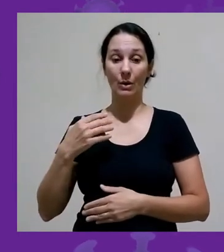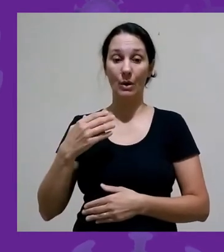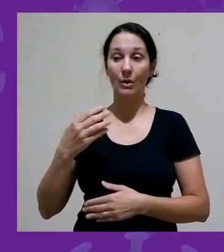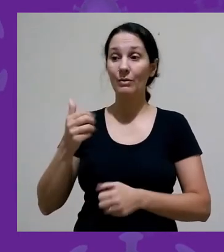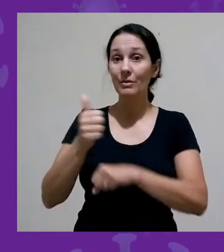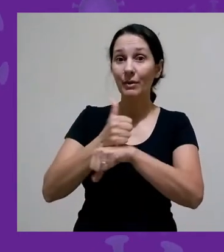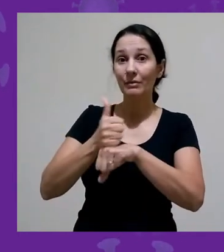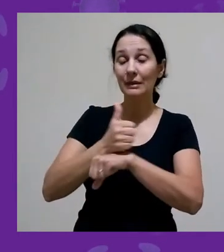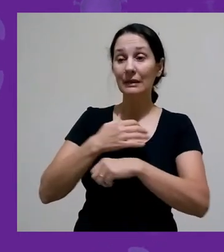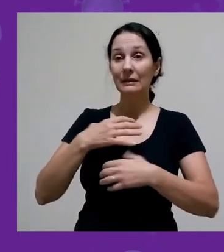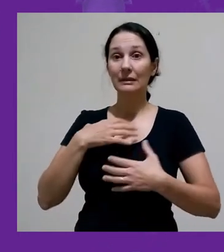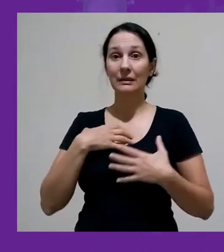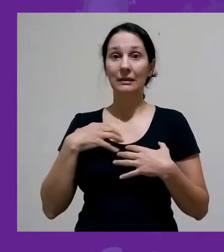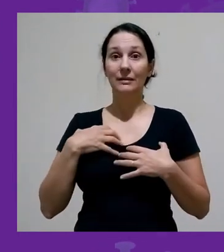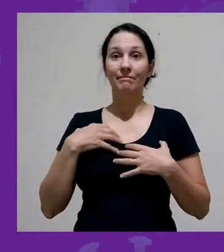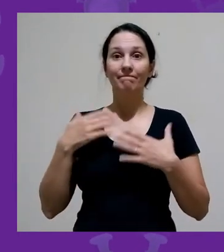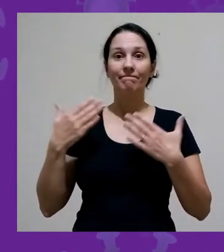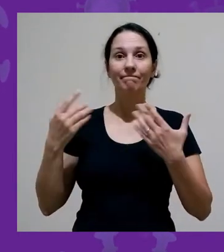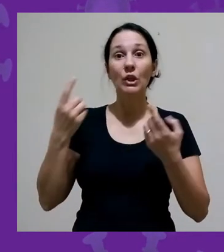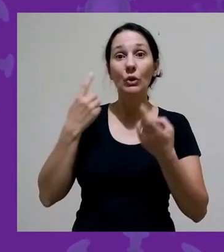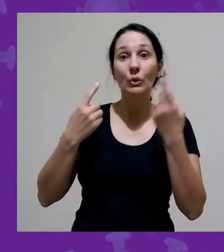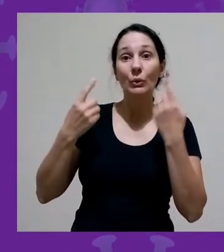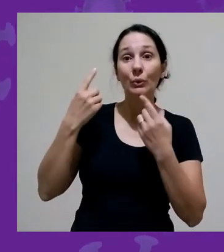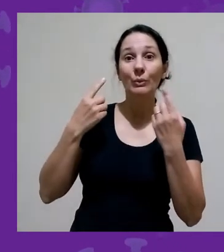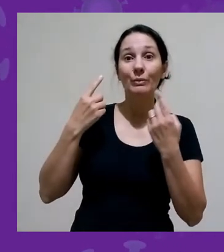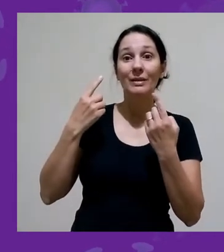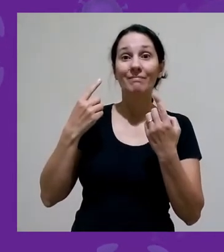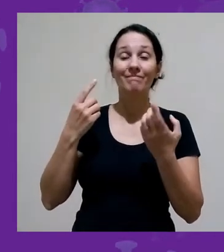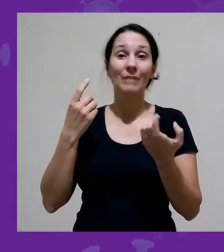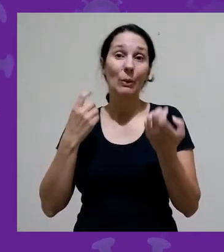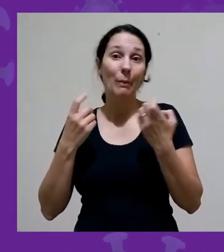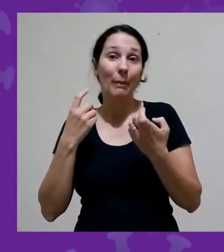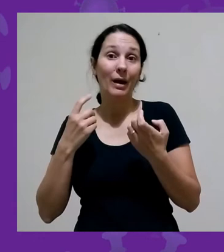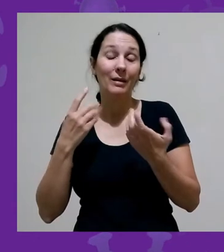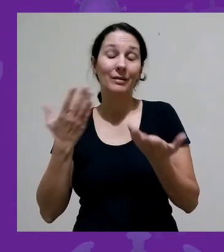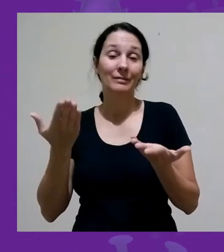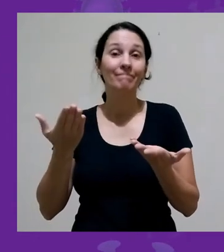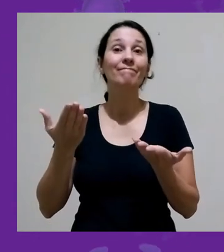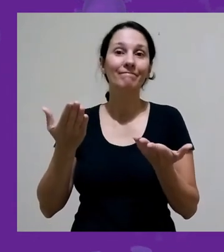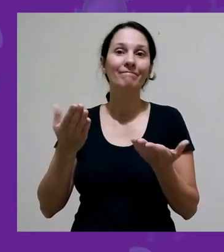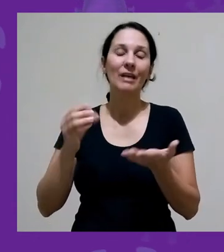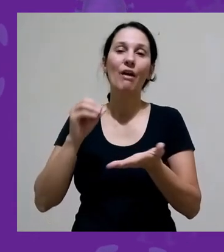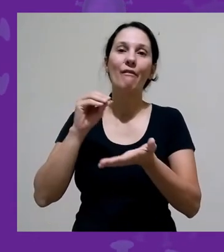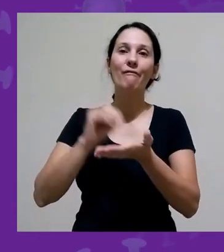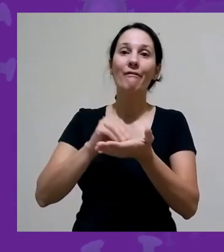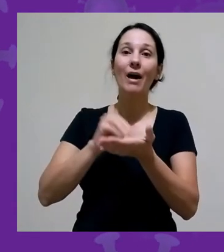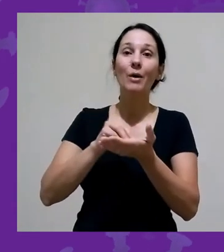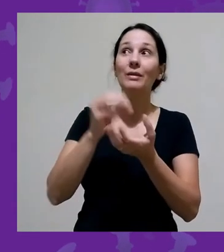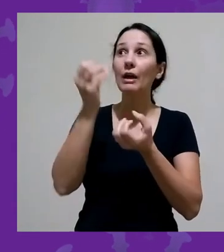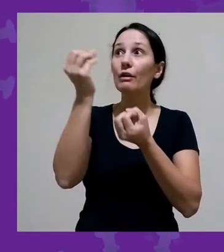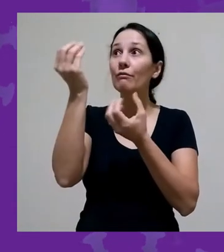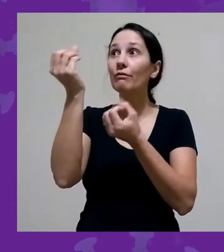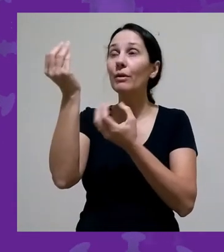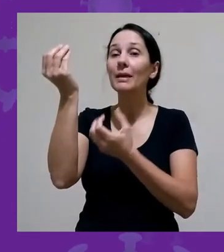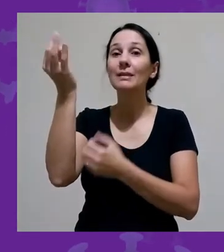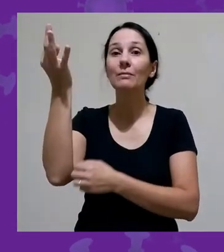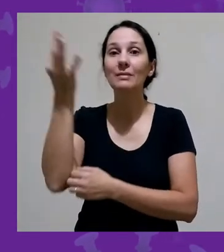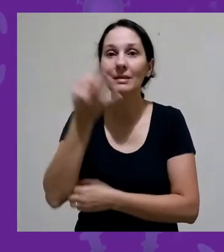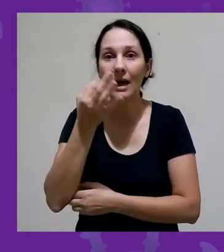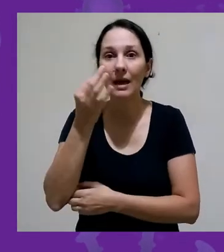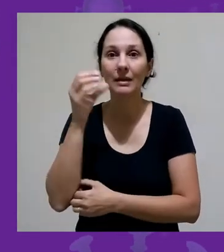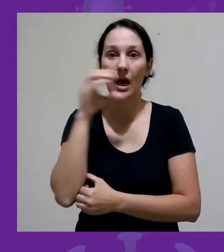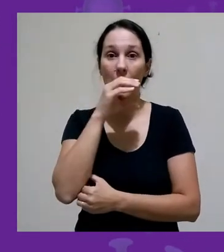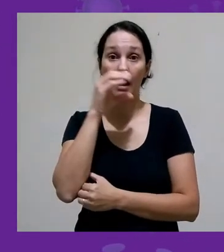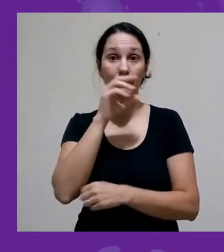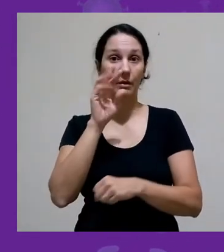Primeiro porque falta muita informação atualizada e de qualidade em tempo para que eles possam prestar o melhor cuidado